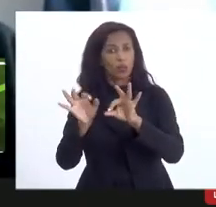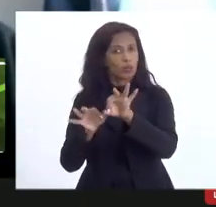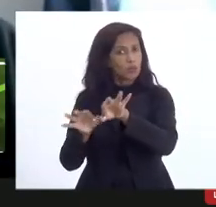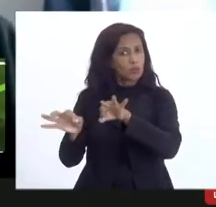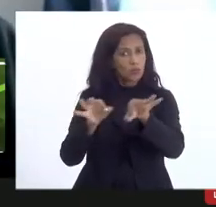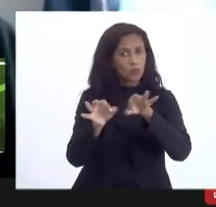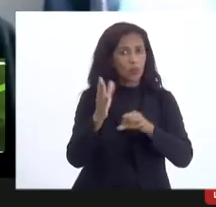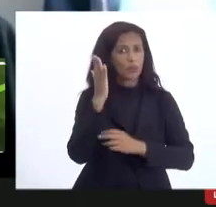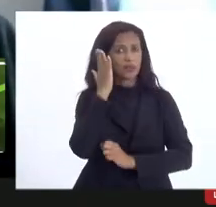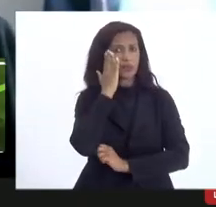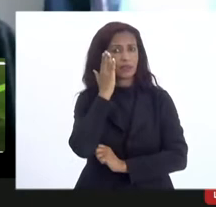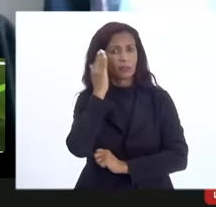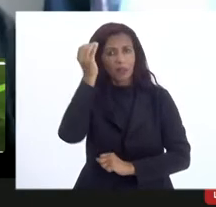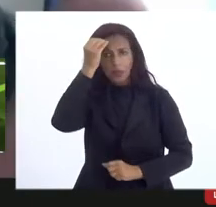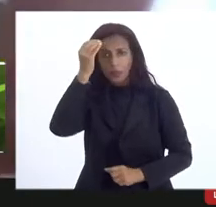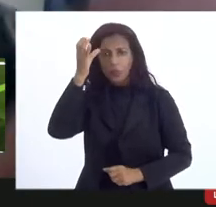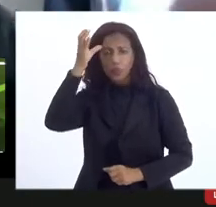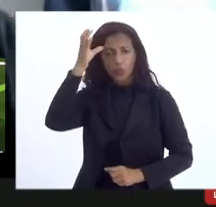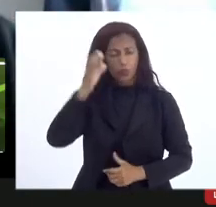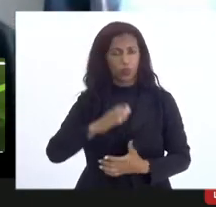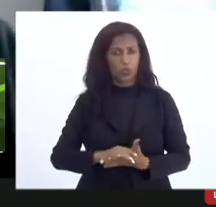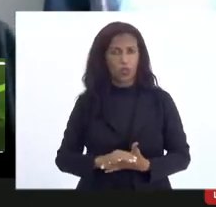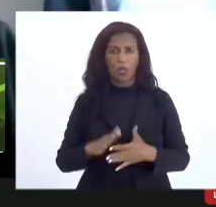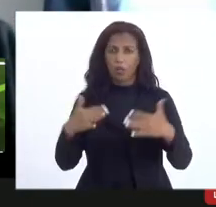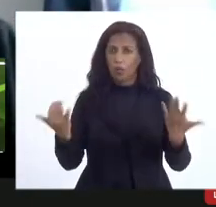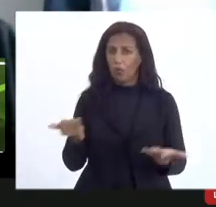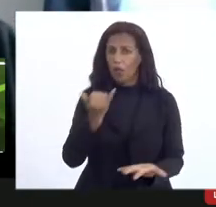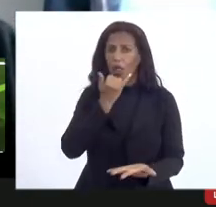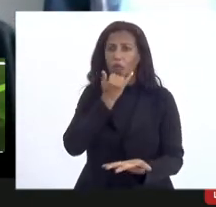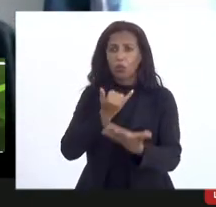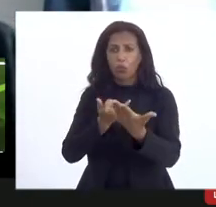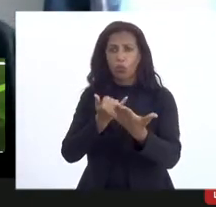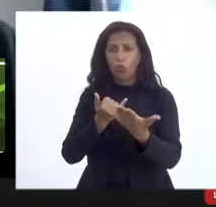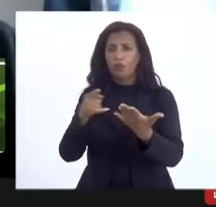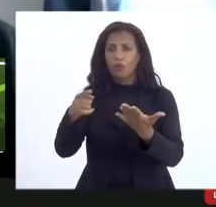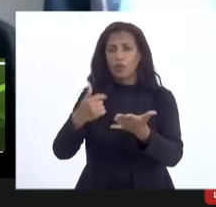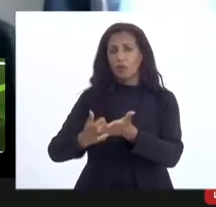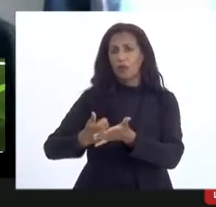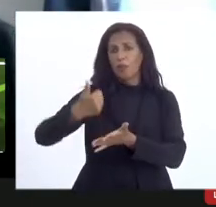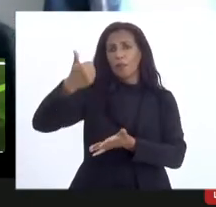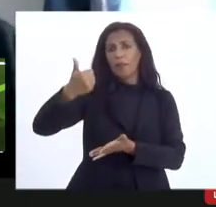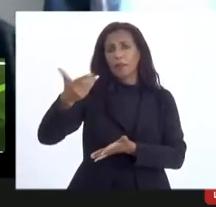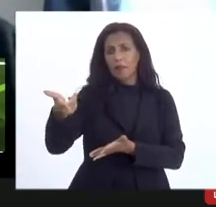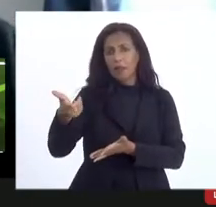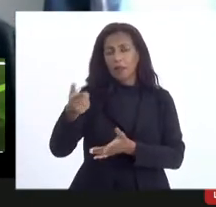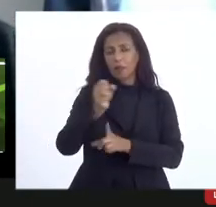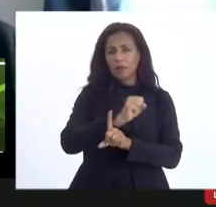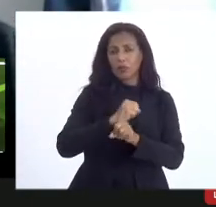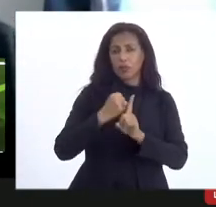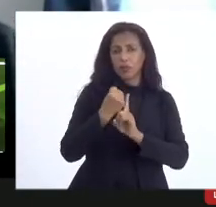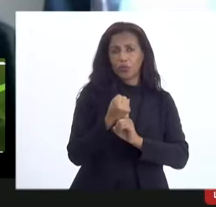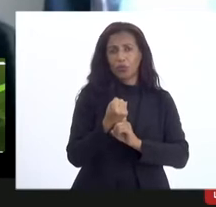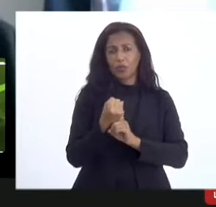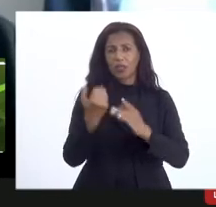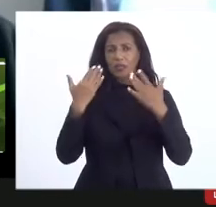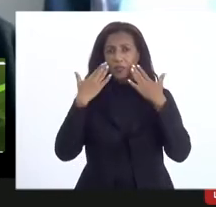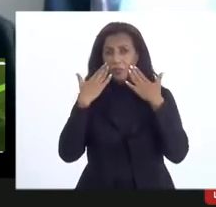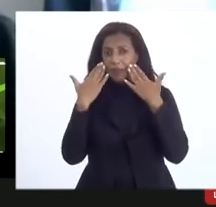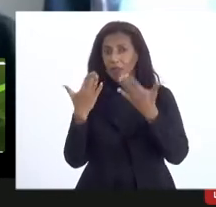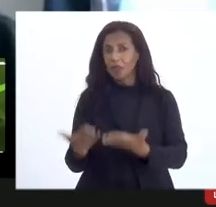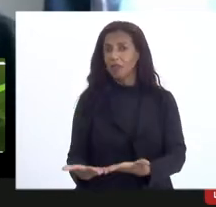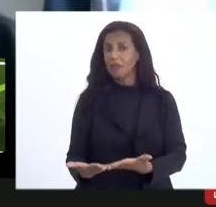cultura não é à toa que você está aqui foi logo o primeiro da sociedade civil a se manifestar